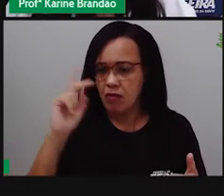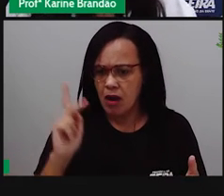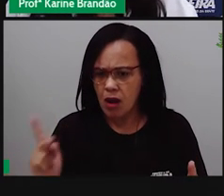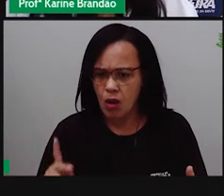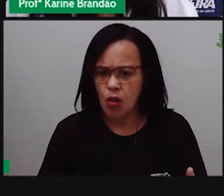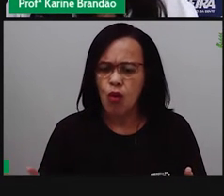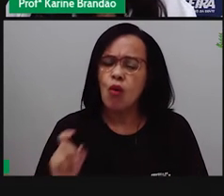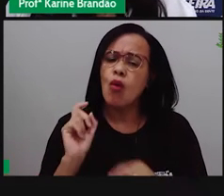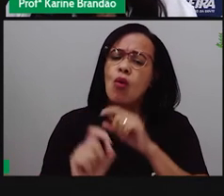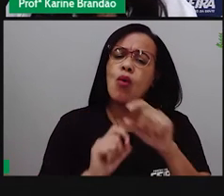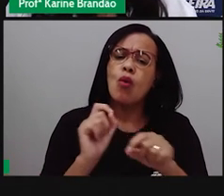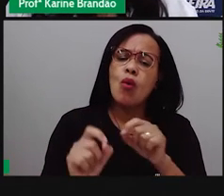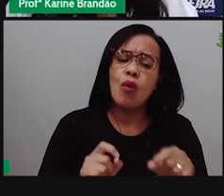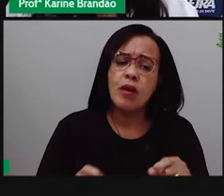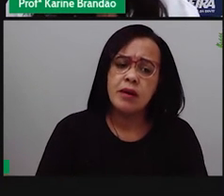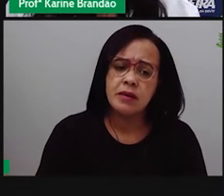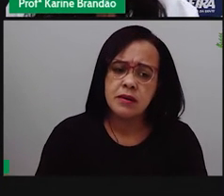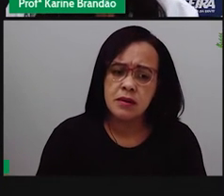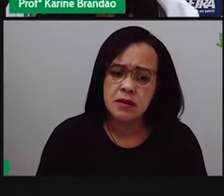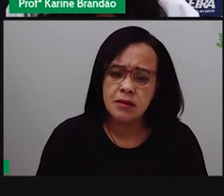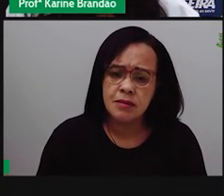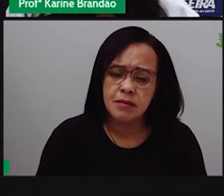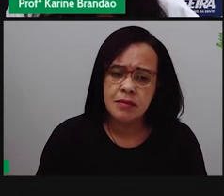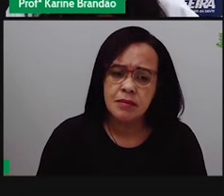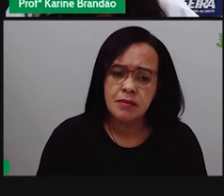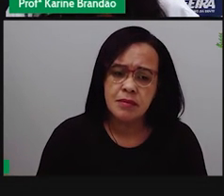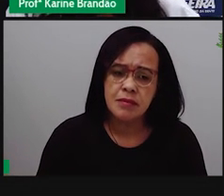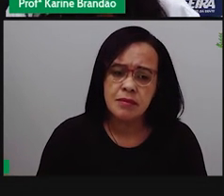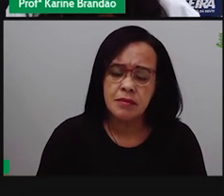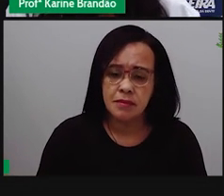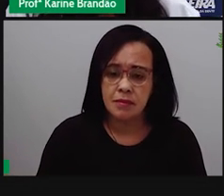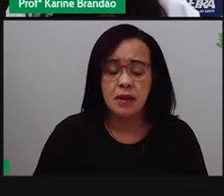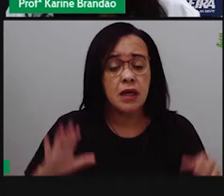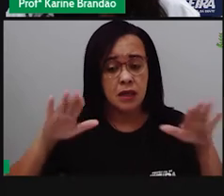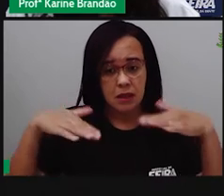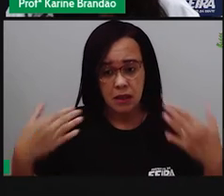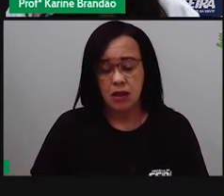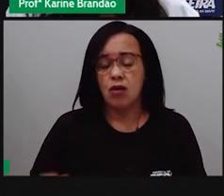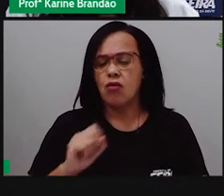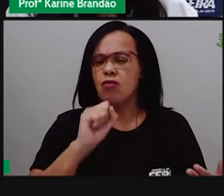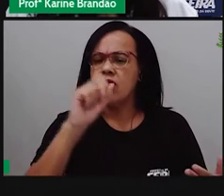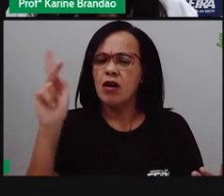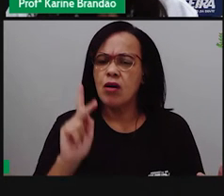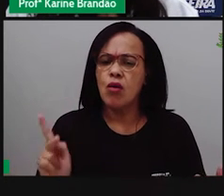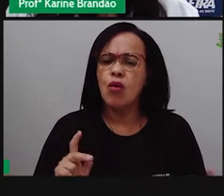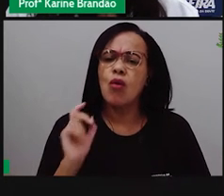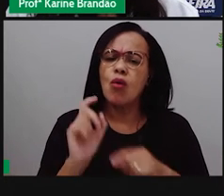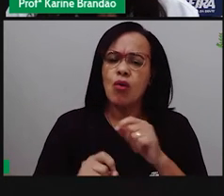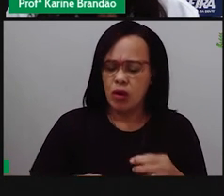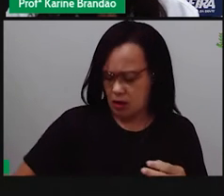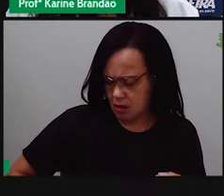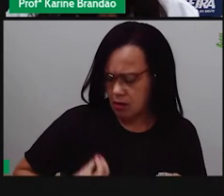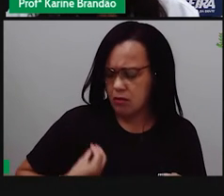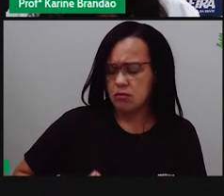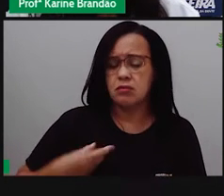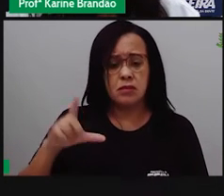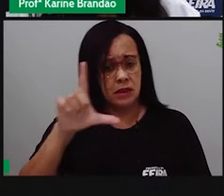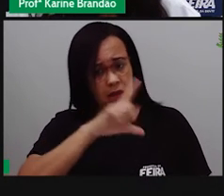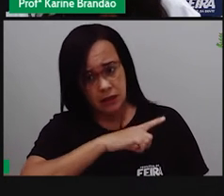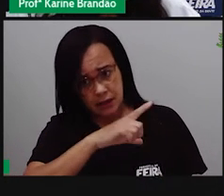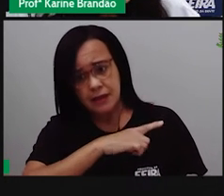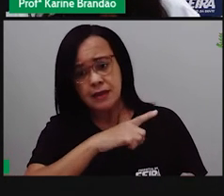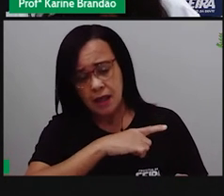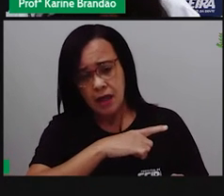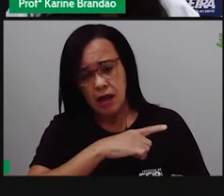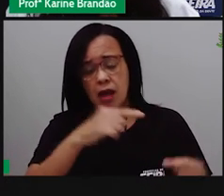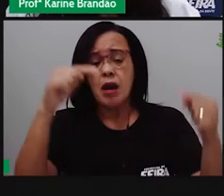intrínseco? É um valor que, só por existir, já é válido, vamos dizer assim, já deve ser